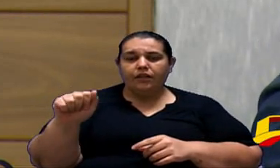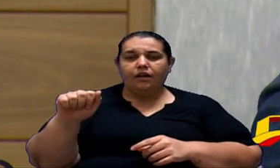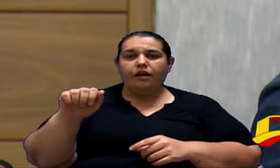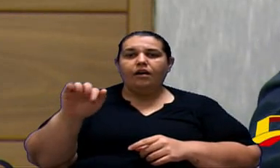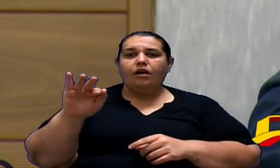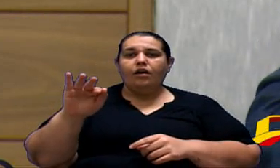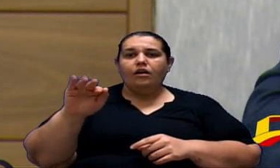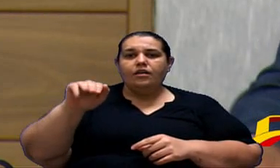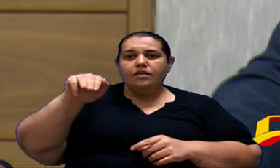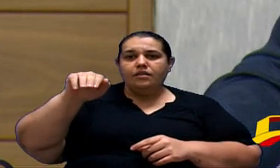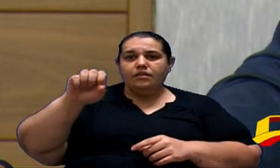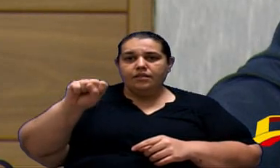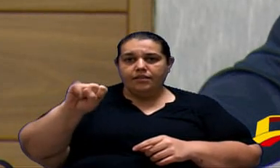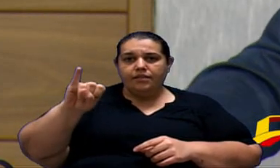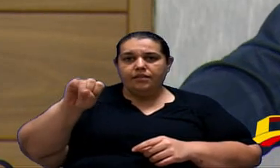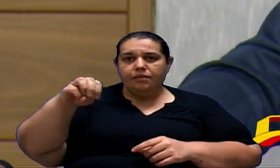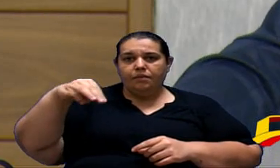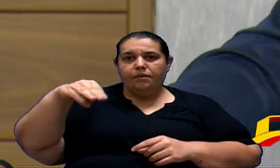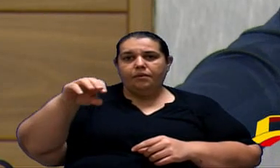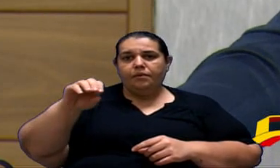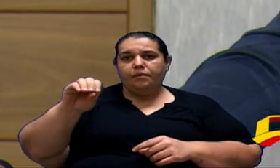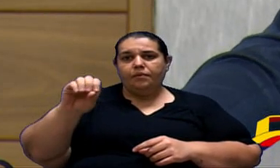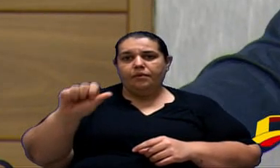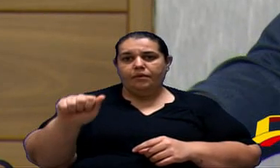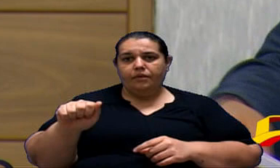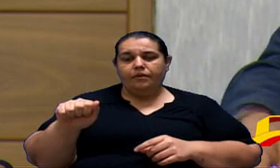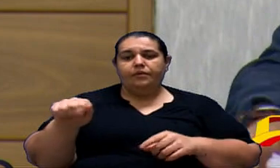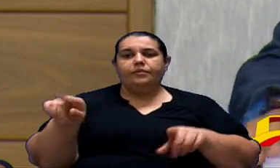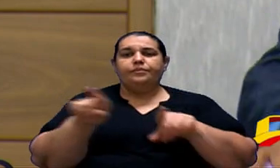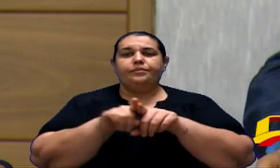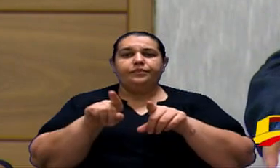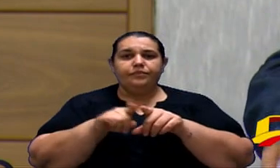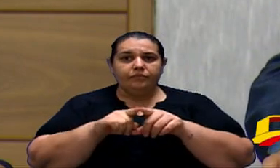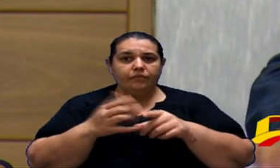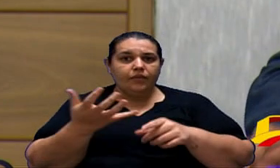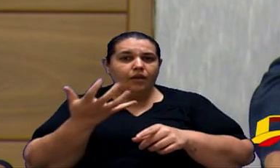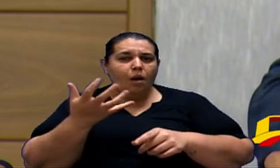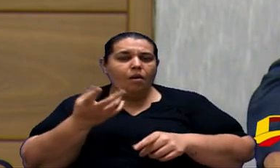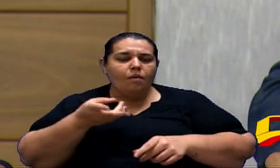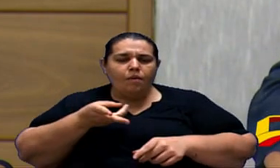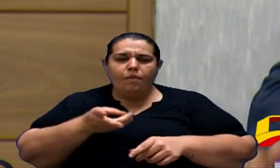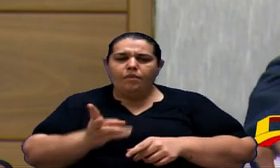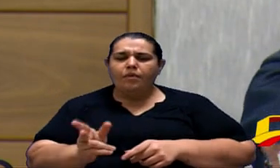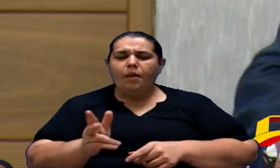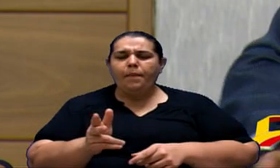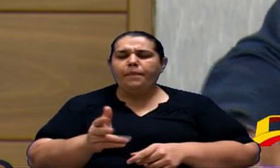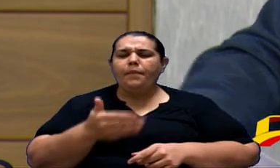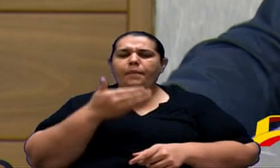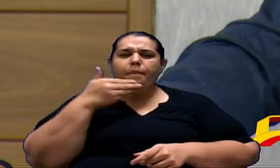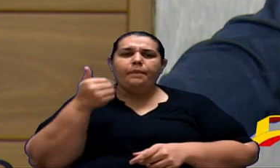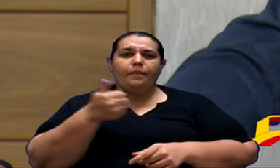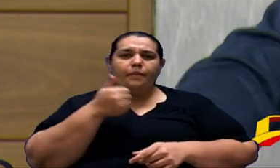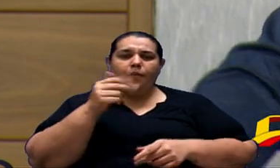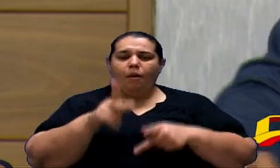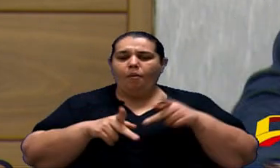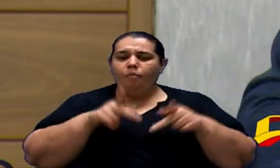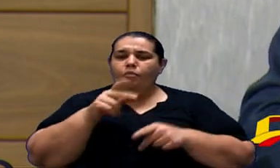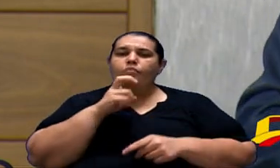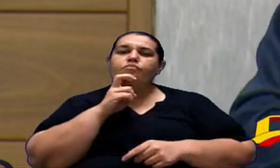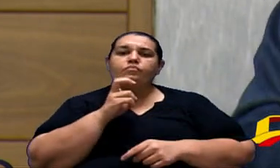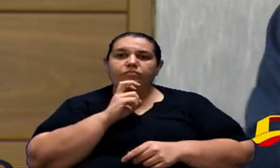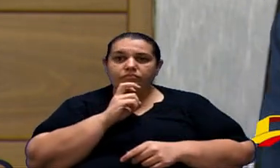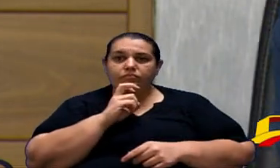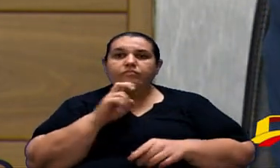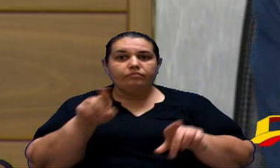sempre está aí visando o melhor para a população de Sorocaba e estamos sempre à disposição